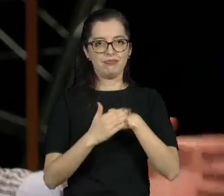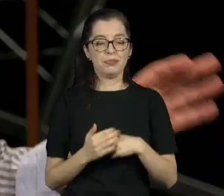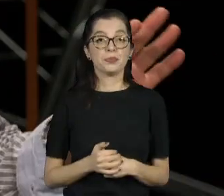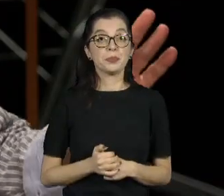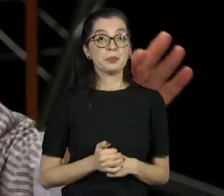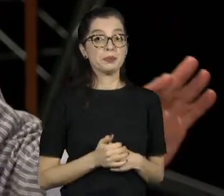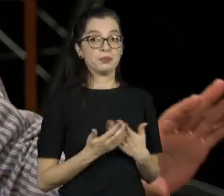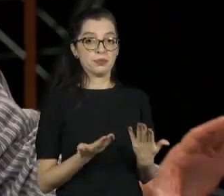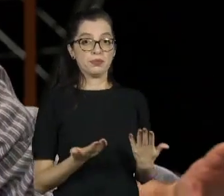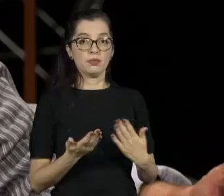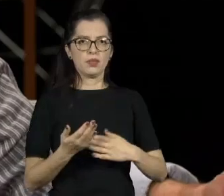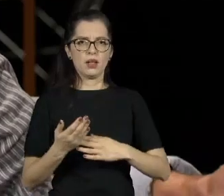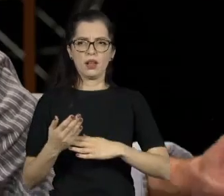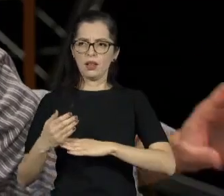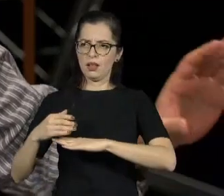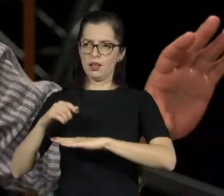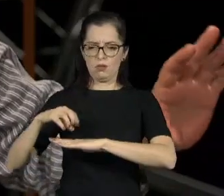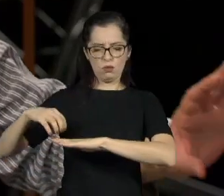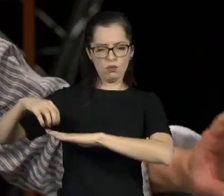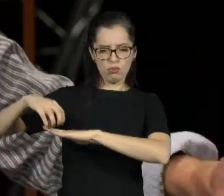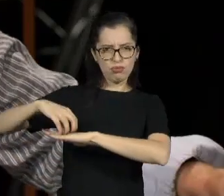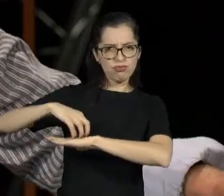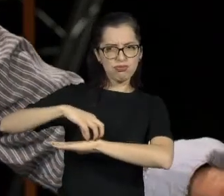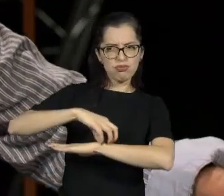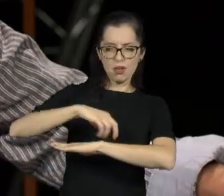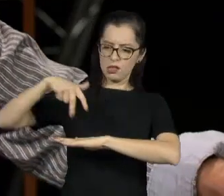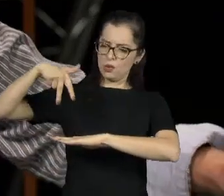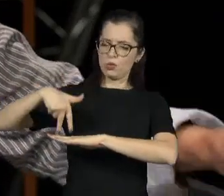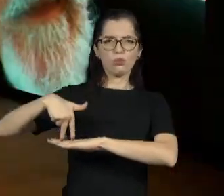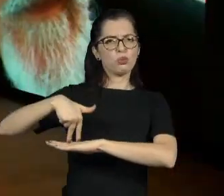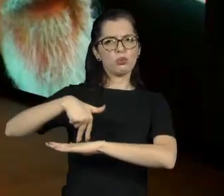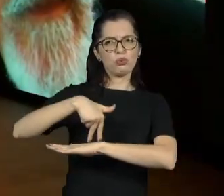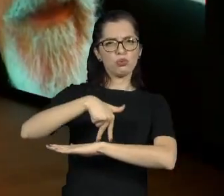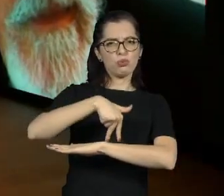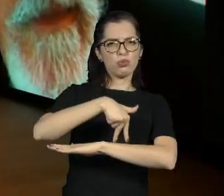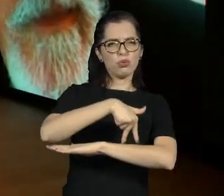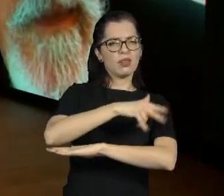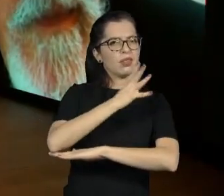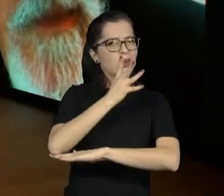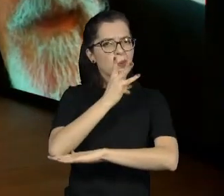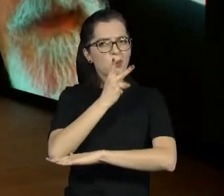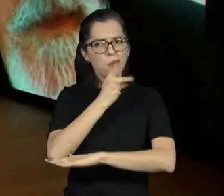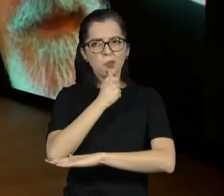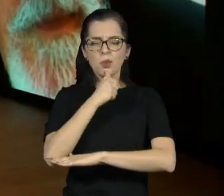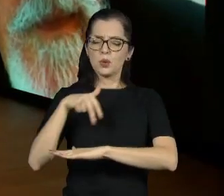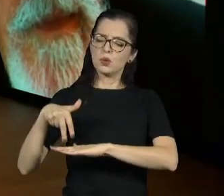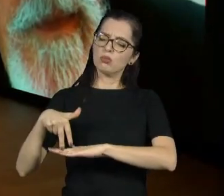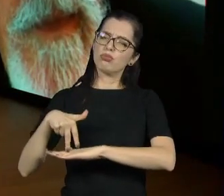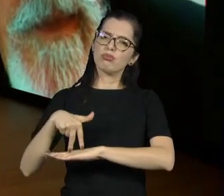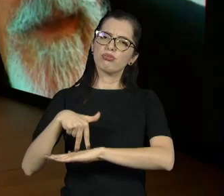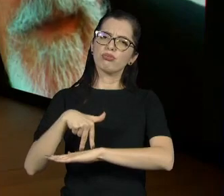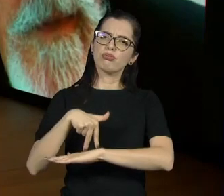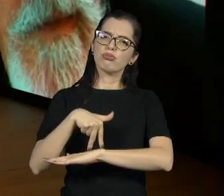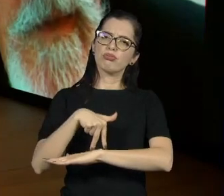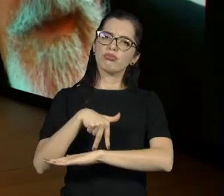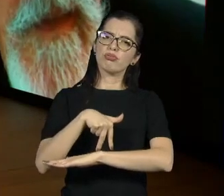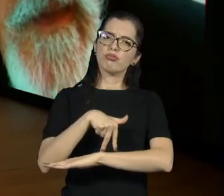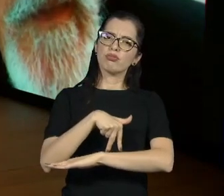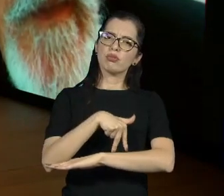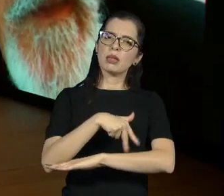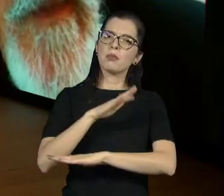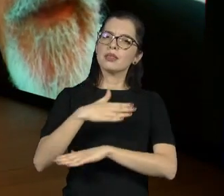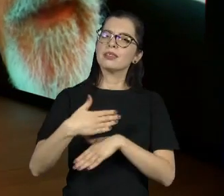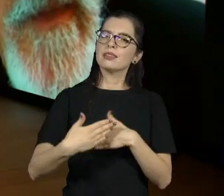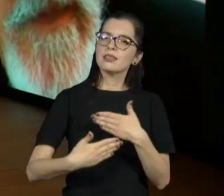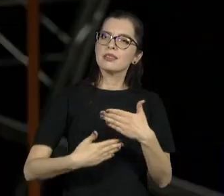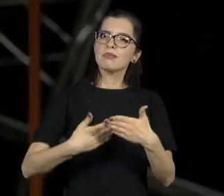role muito devagar, muito lentamente, e que tudo isso demore ainda para você cumprir todas as suas